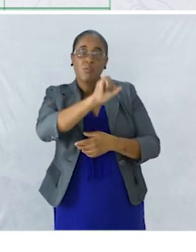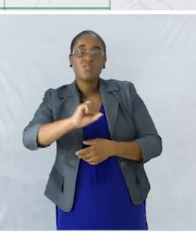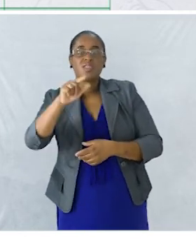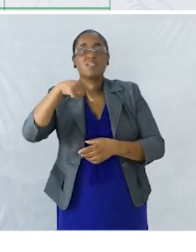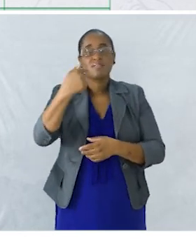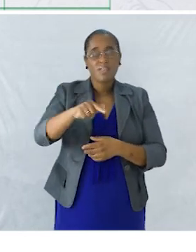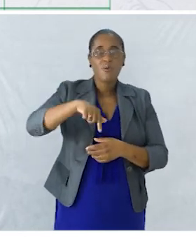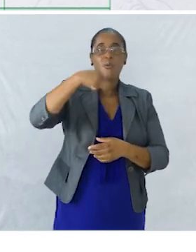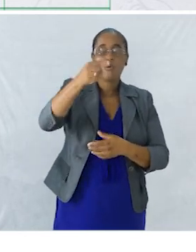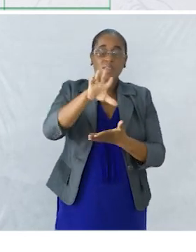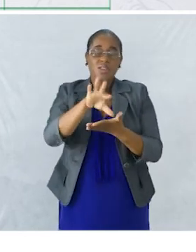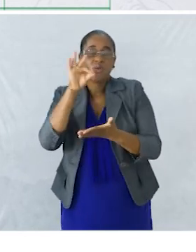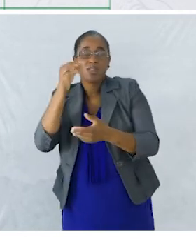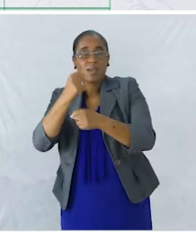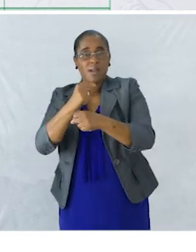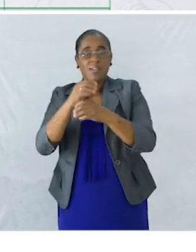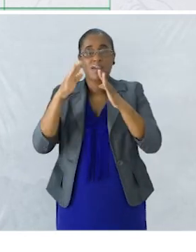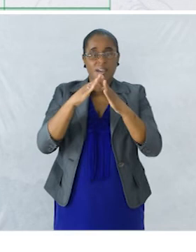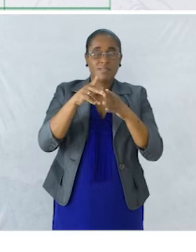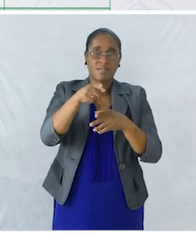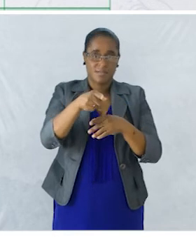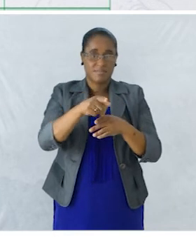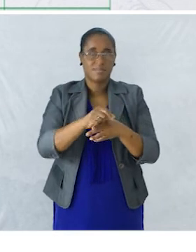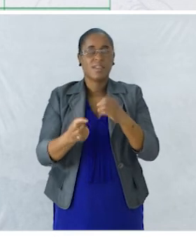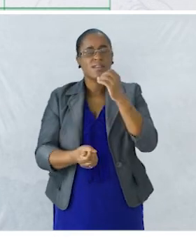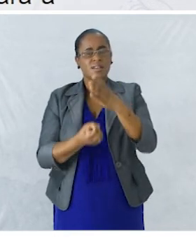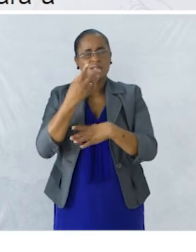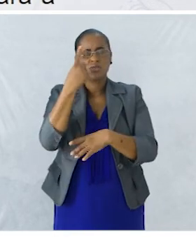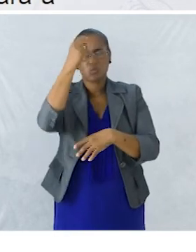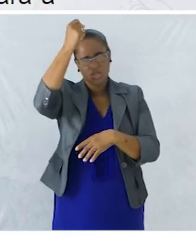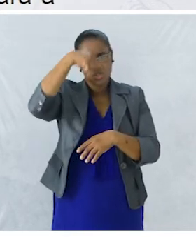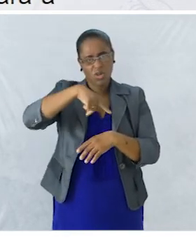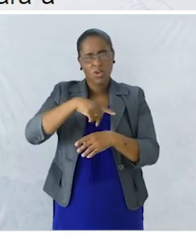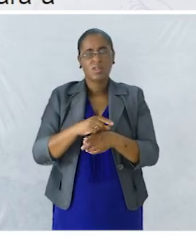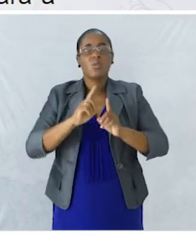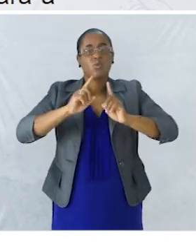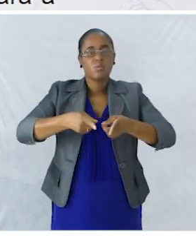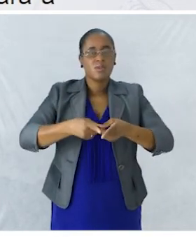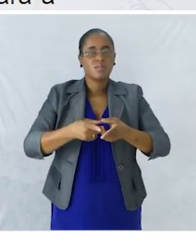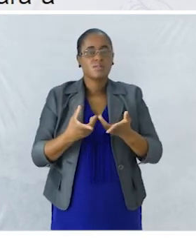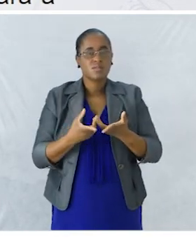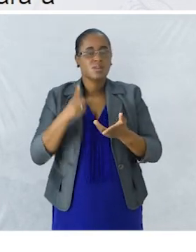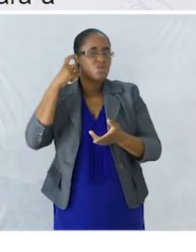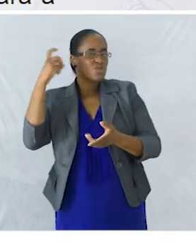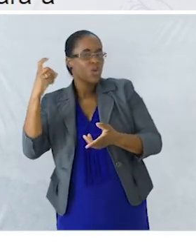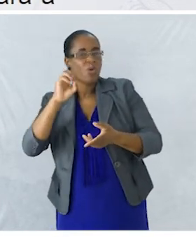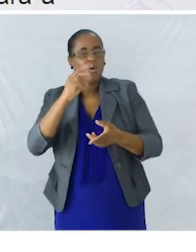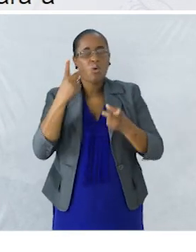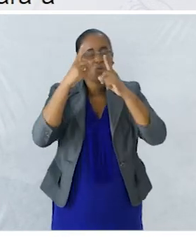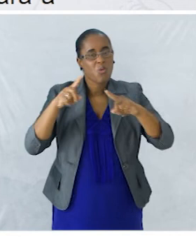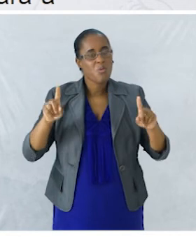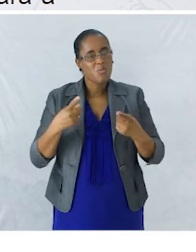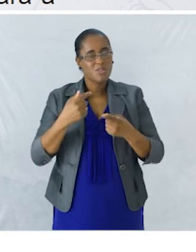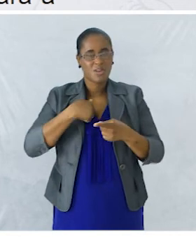Que é a seguinte Criação de uma história A partir de sonhos Ou música E eu